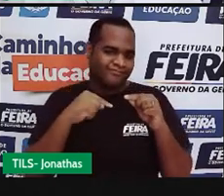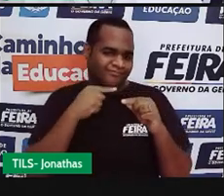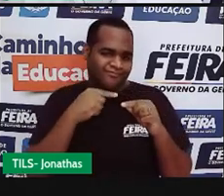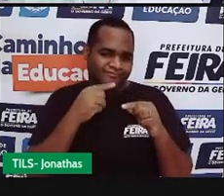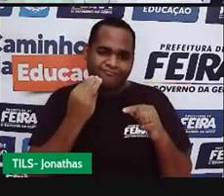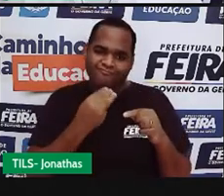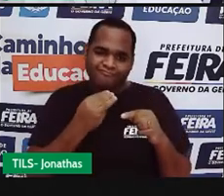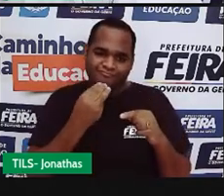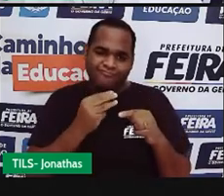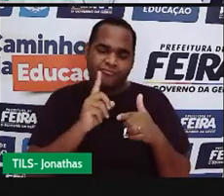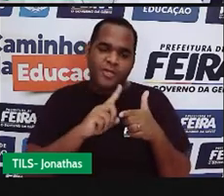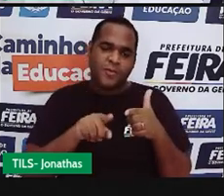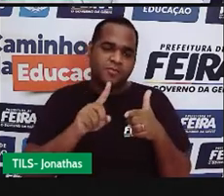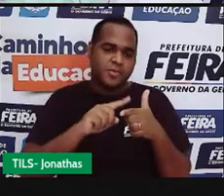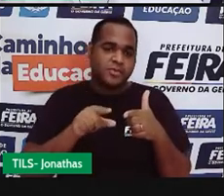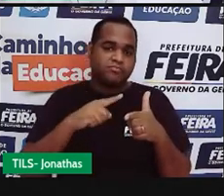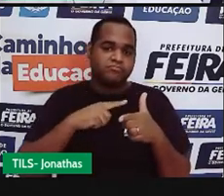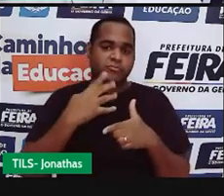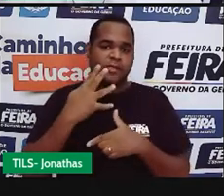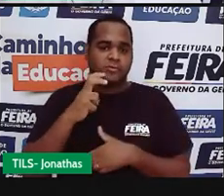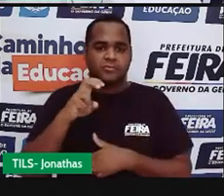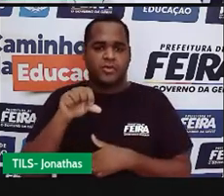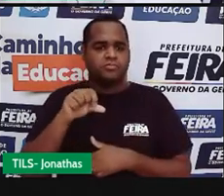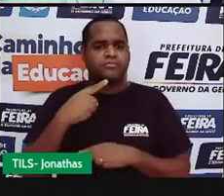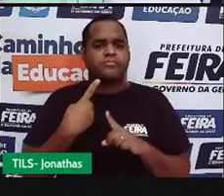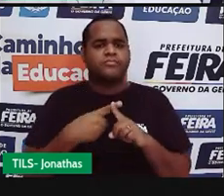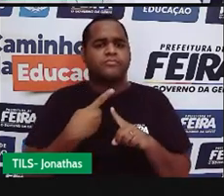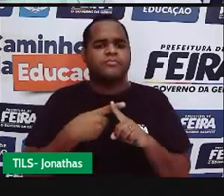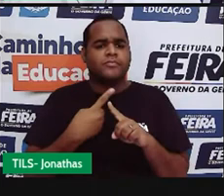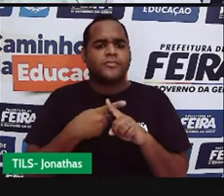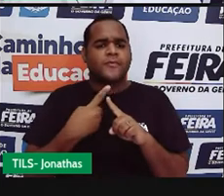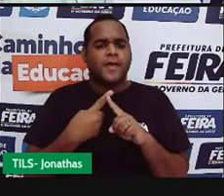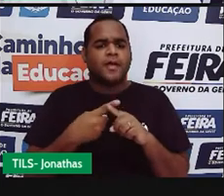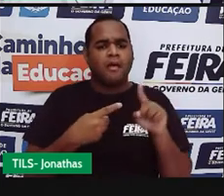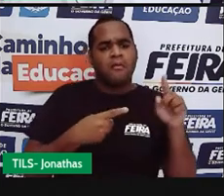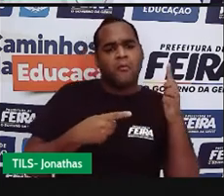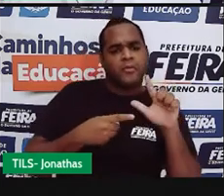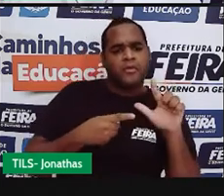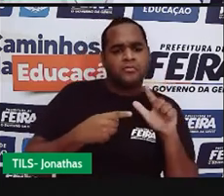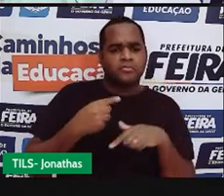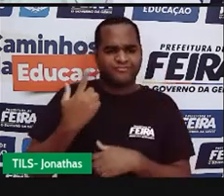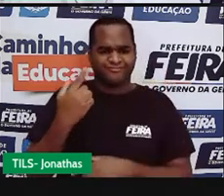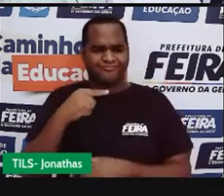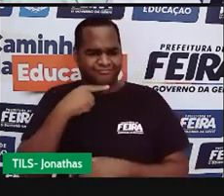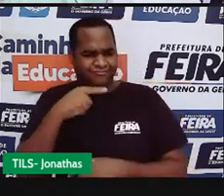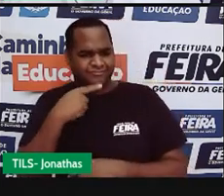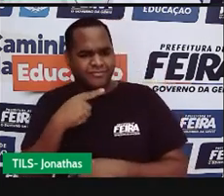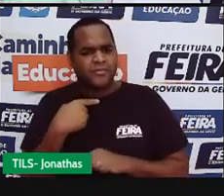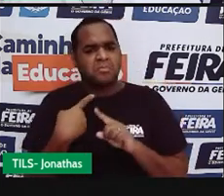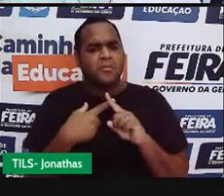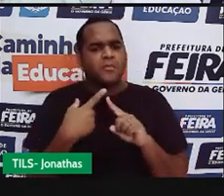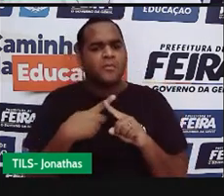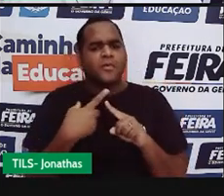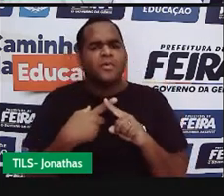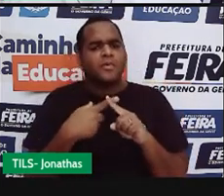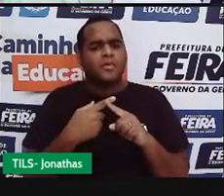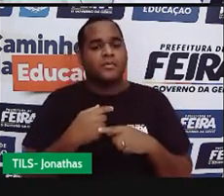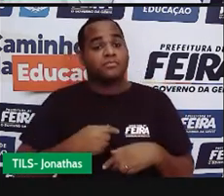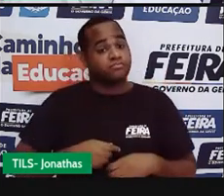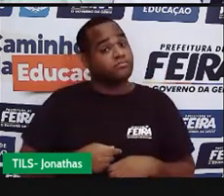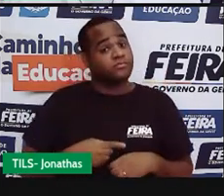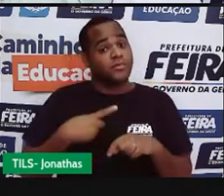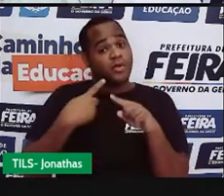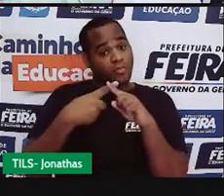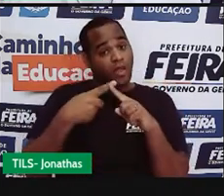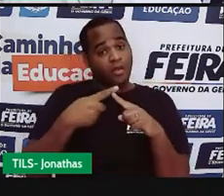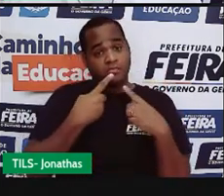quatro, cinco e nove. Por que, professor? Por que que o segundo caso a gente não conseguiu fazer? Porque,